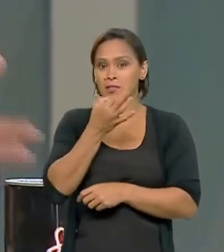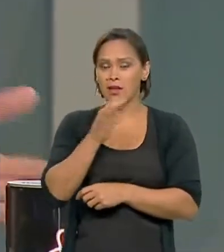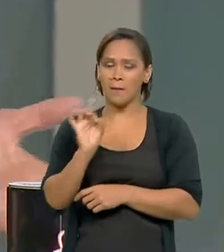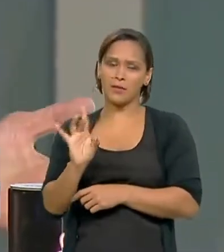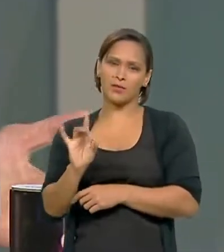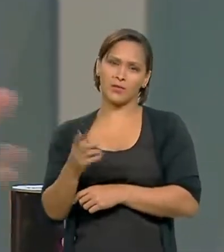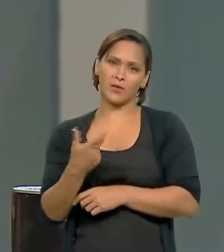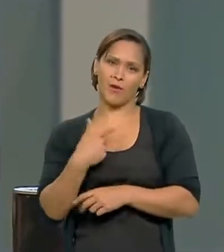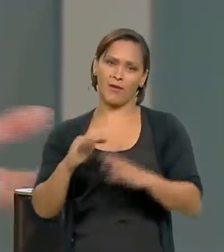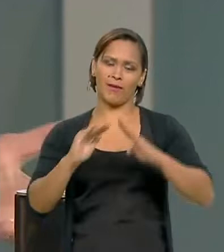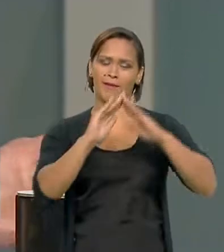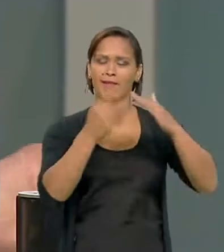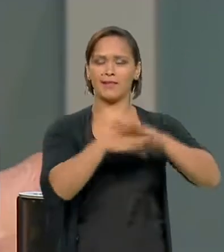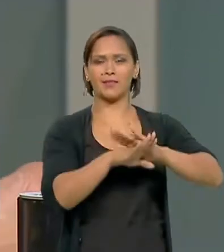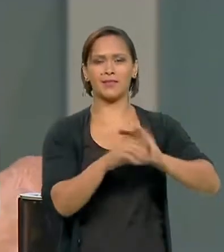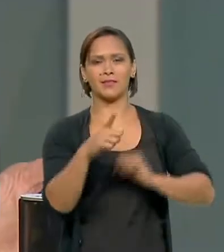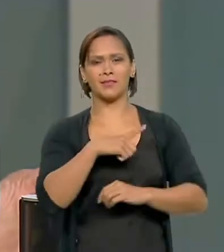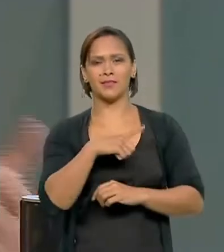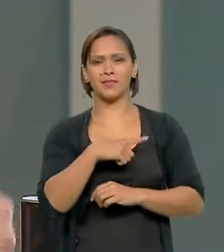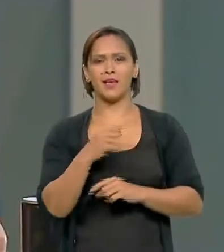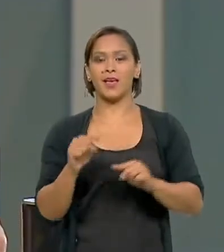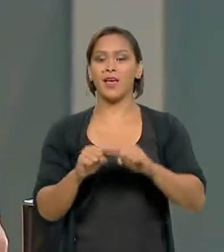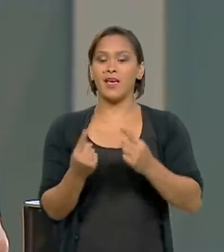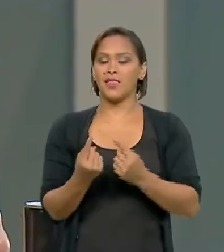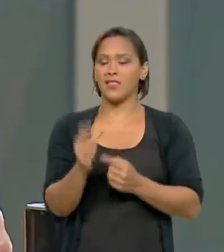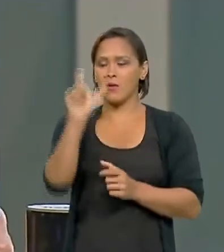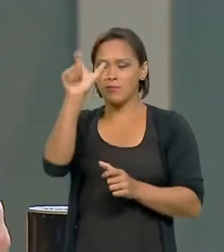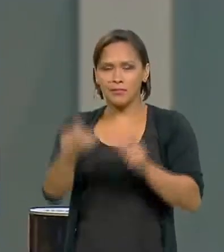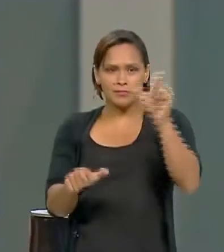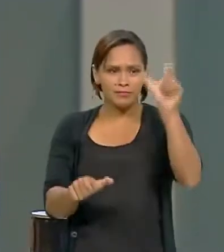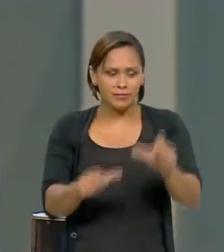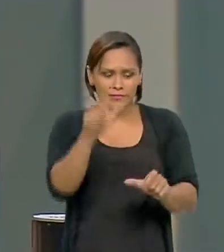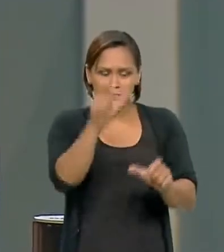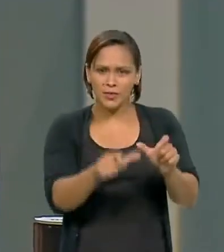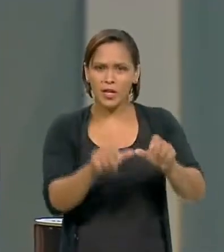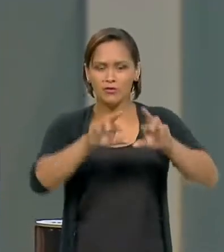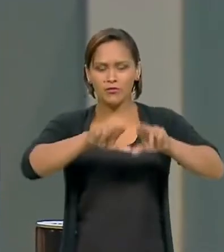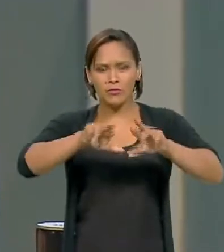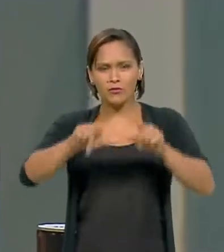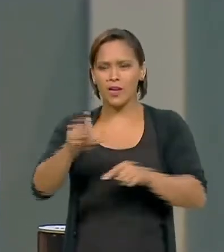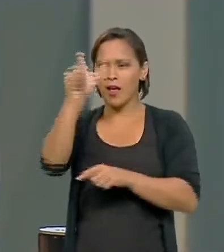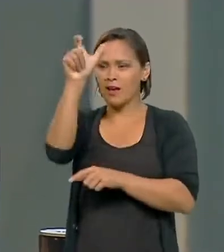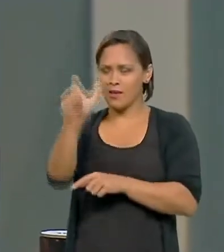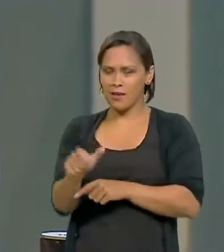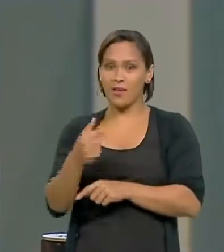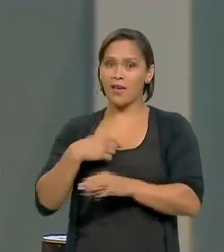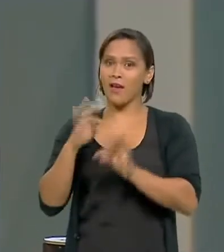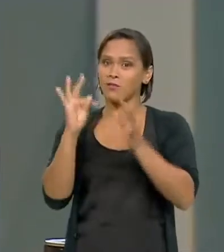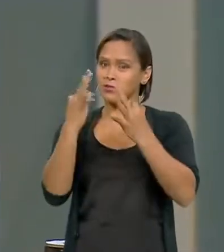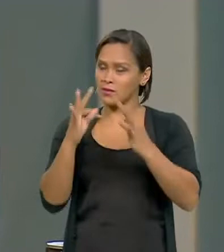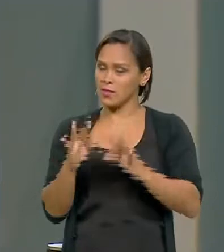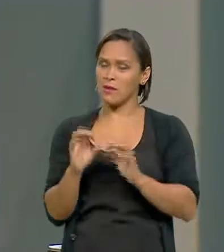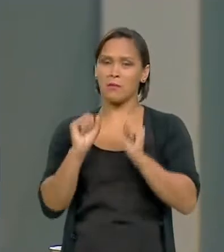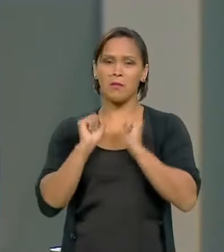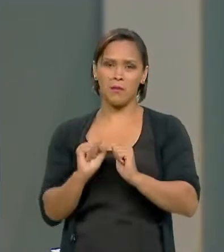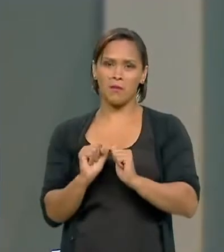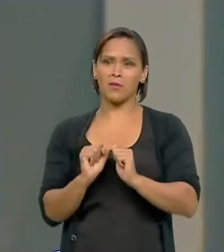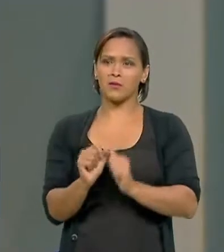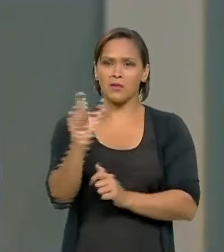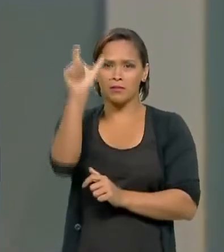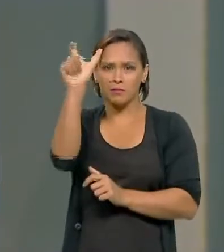Então, é uma coisa absolutamente individual. E isto é um tratamento que pode ser